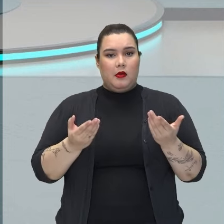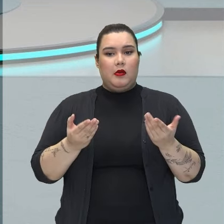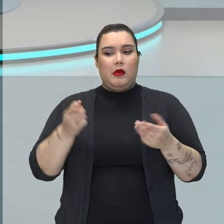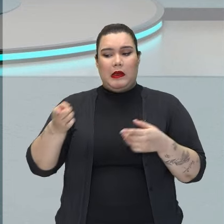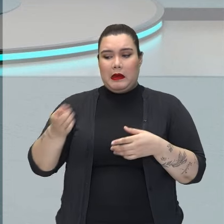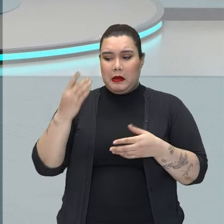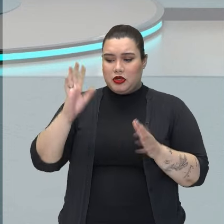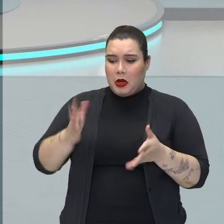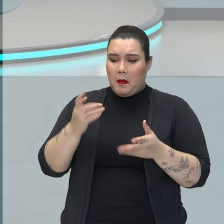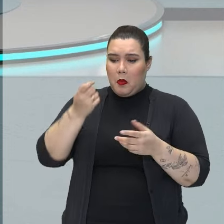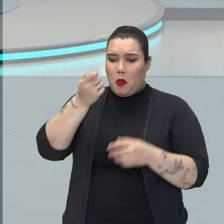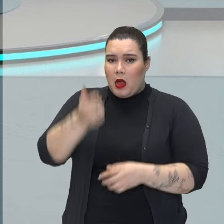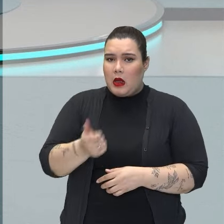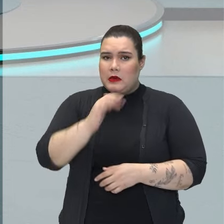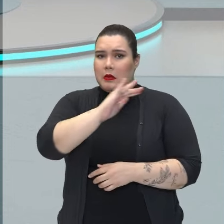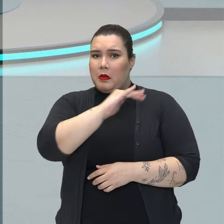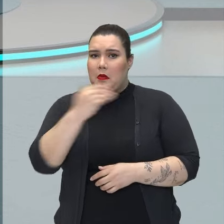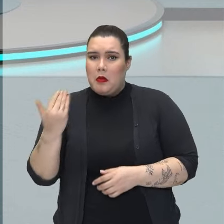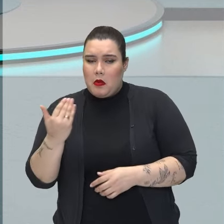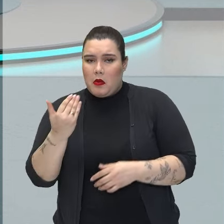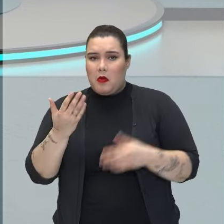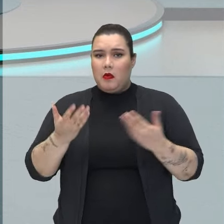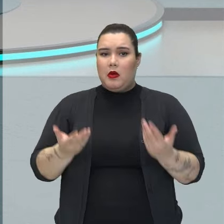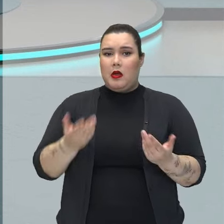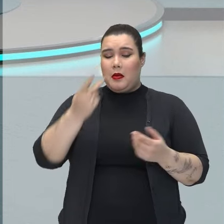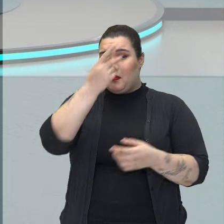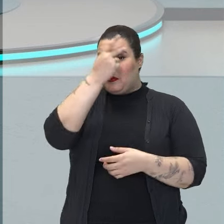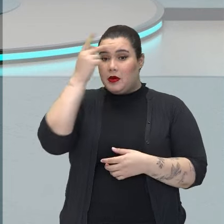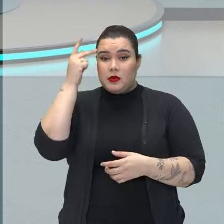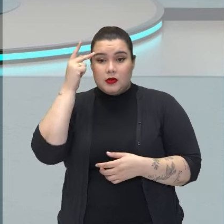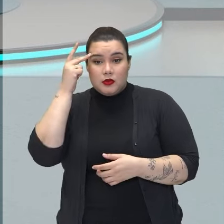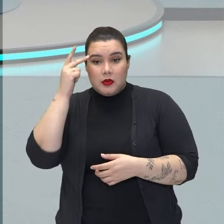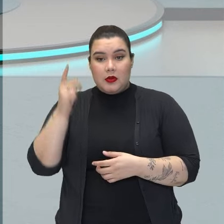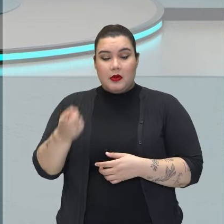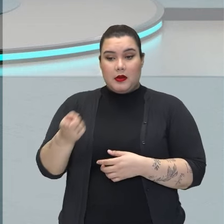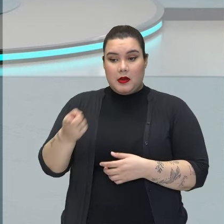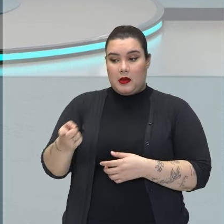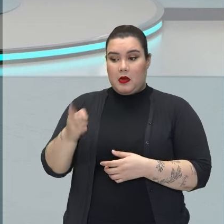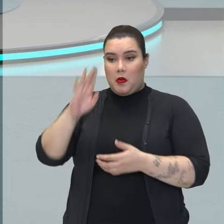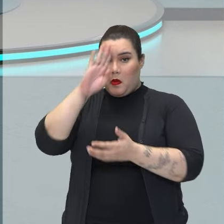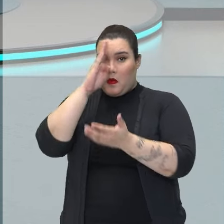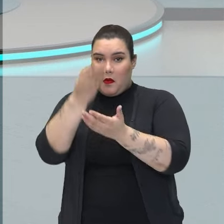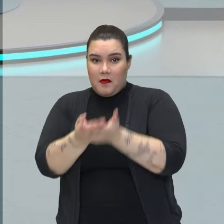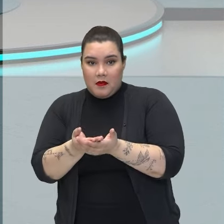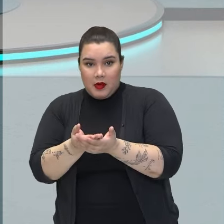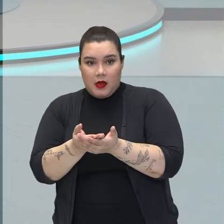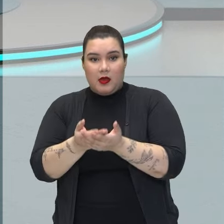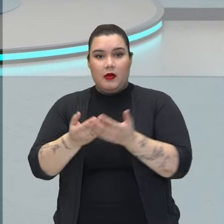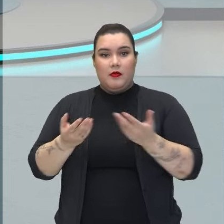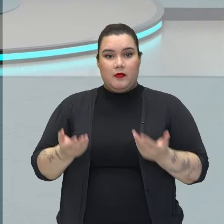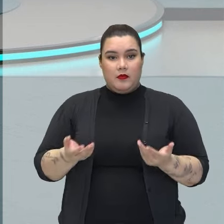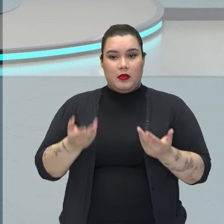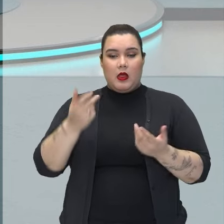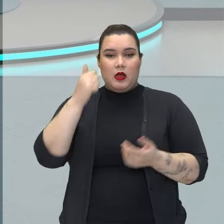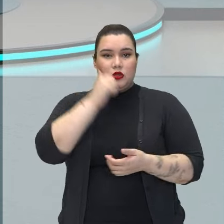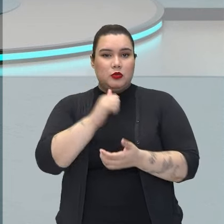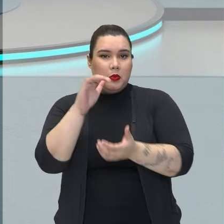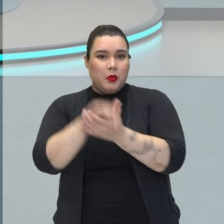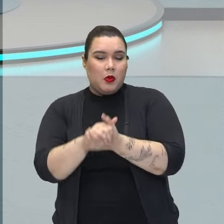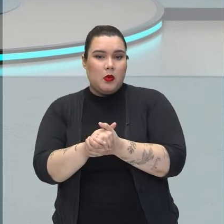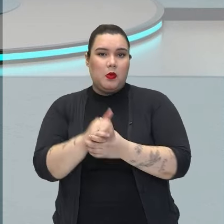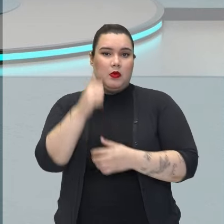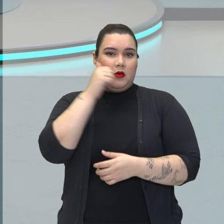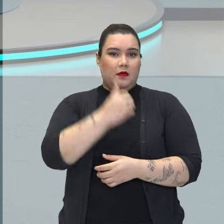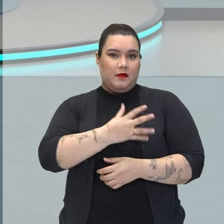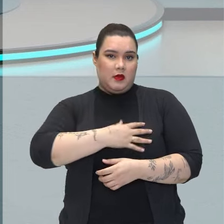ferido, queimado, certo? As pessoas que ele ali tinha um certo amor, a mulher, a filha, os